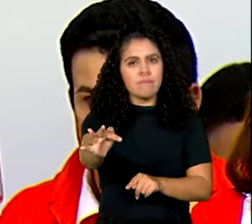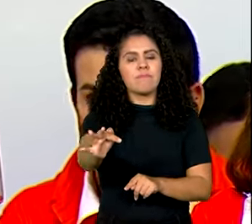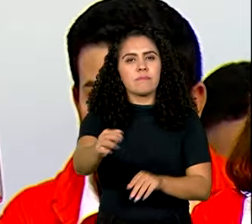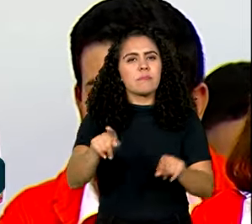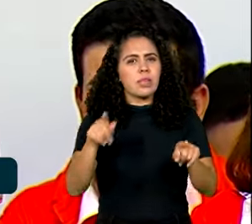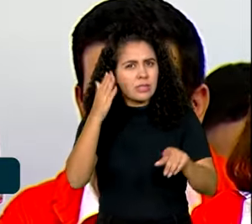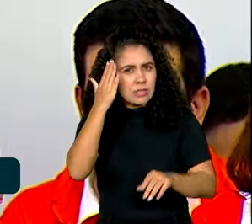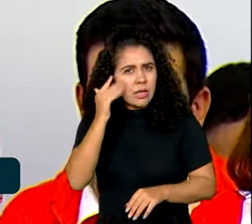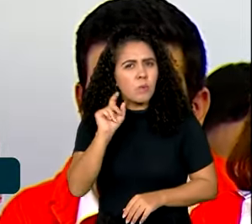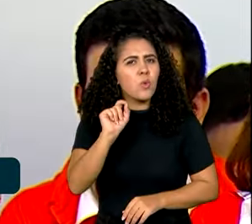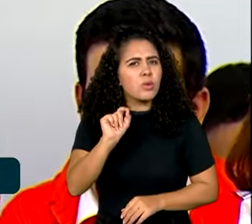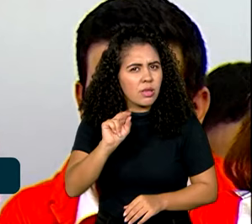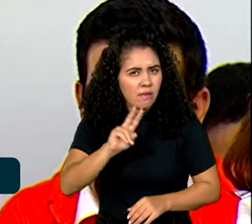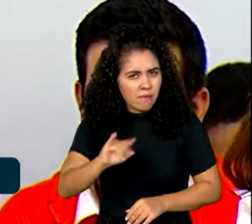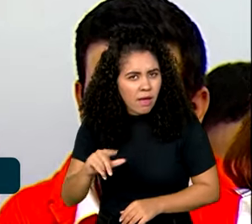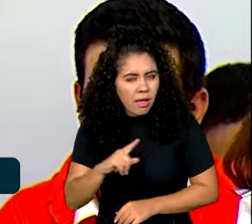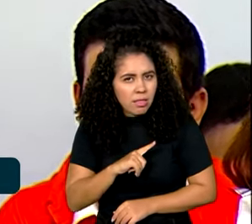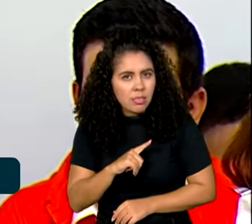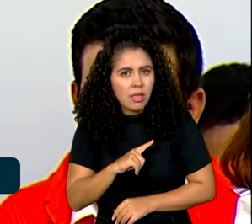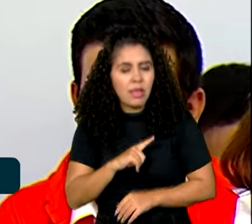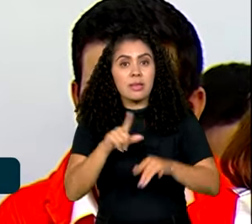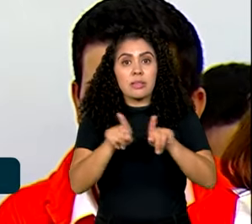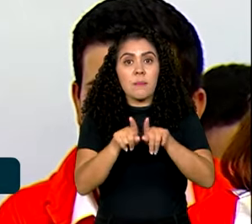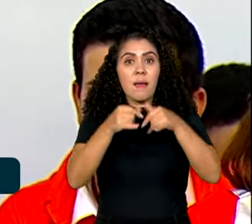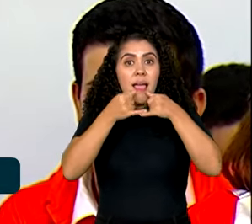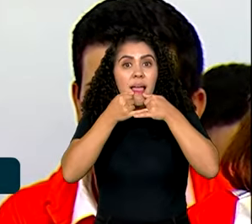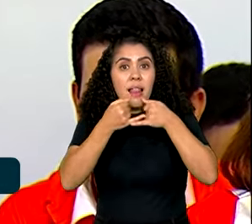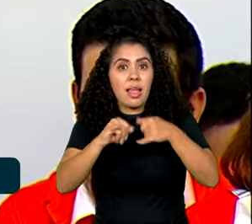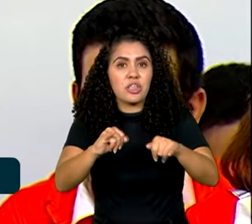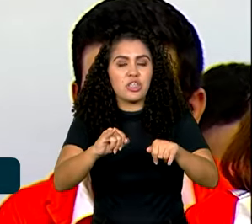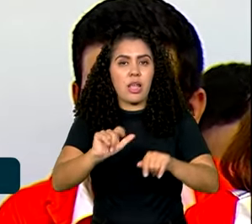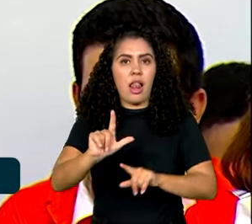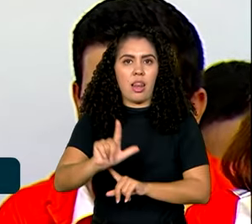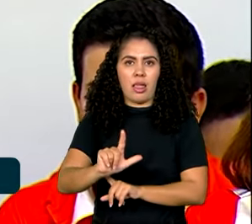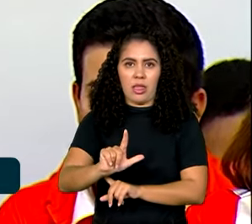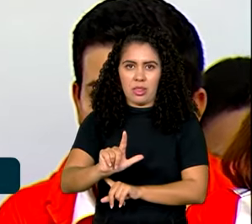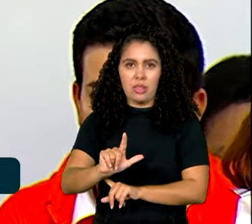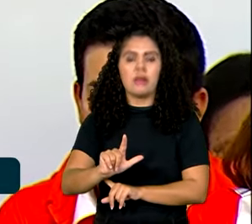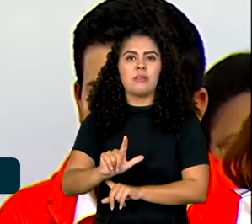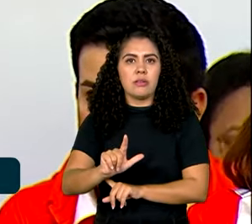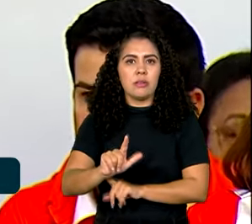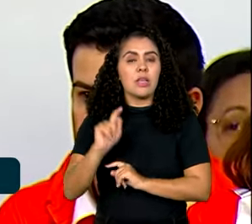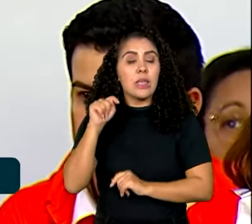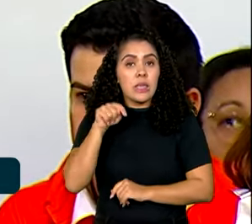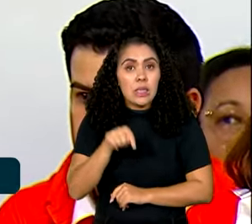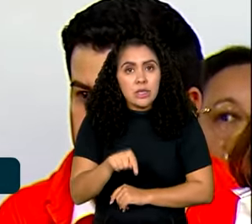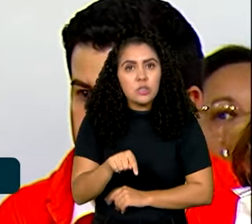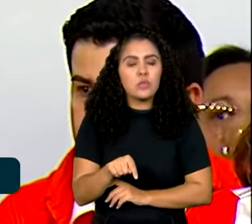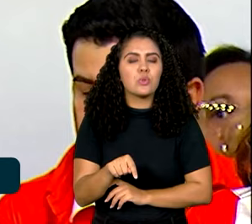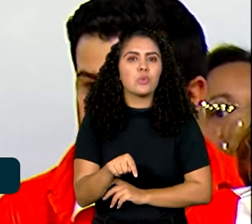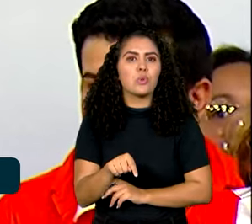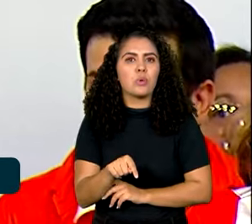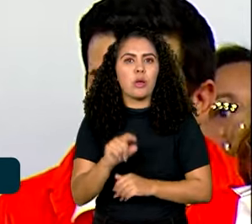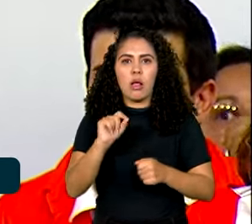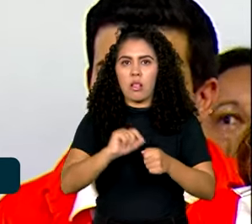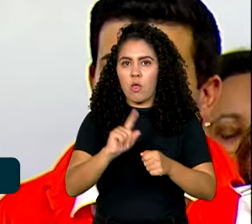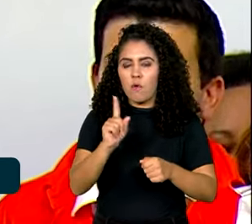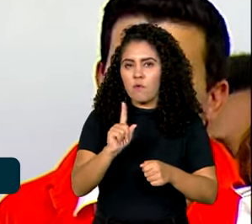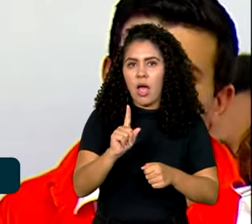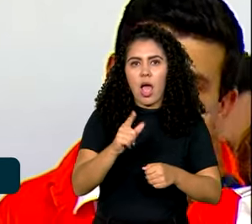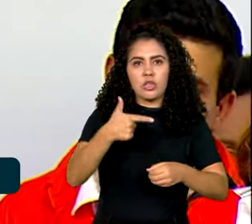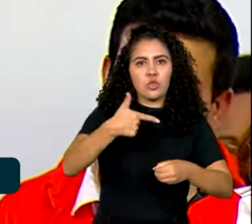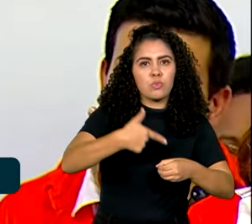E sabe o que vai ter aqui? Energia líquida. Isso aqui não faz combustível